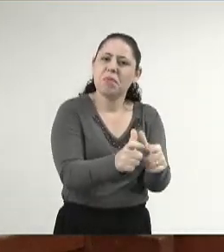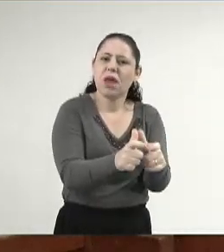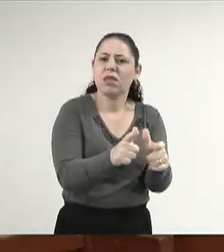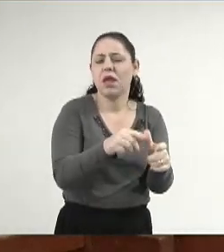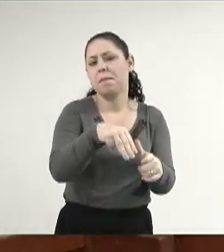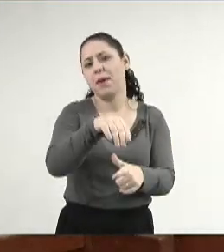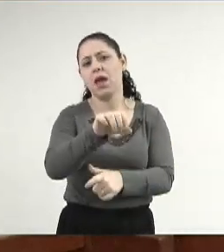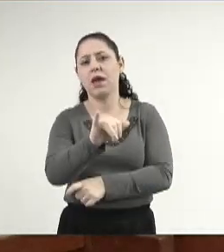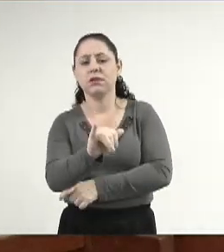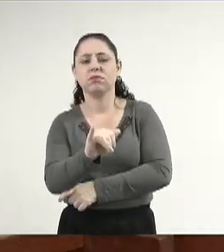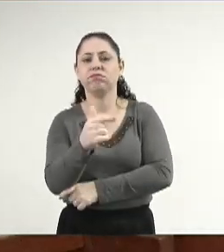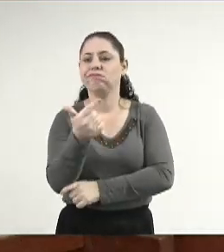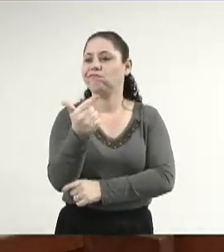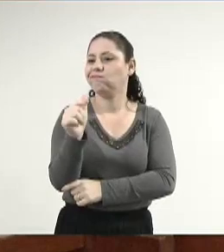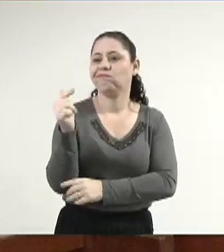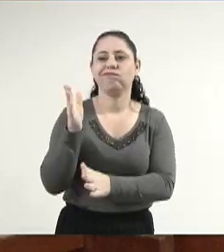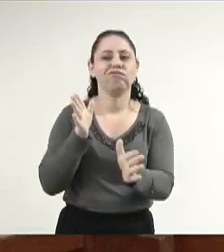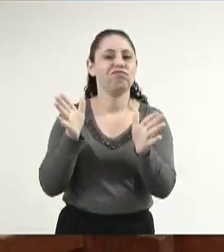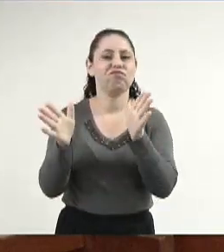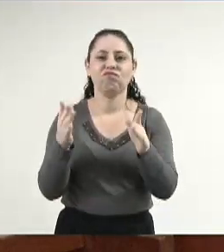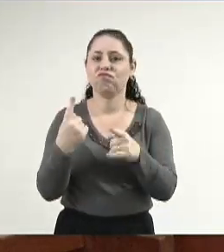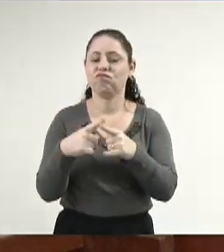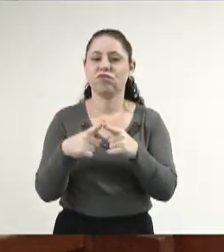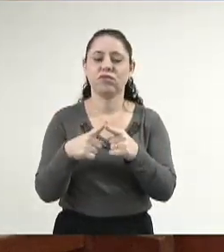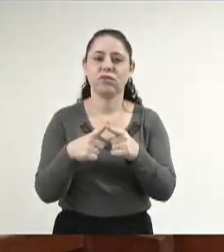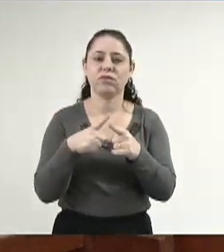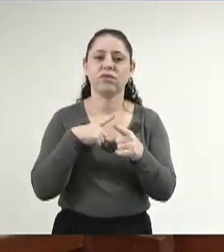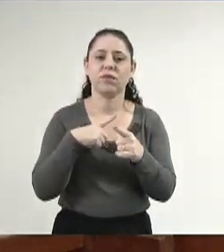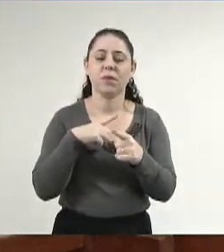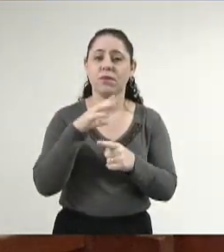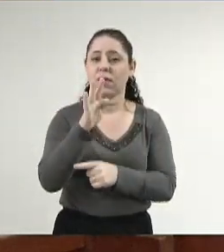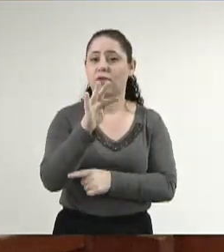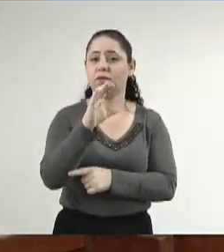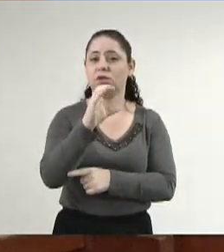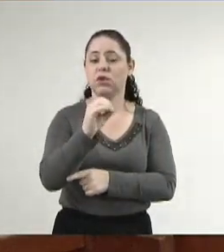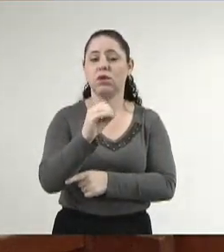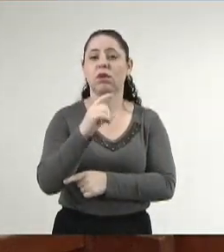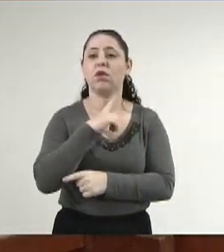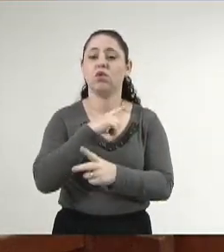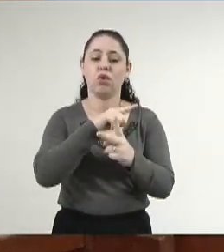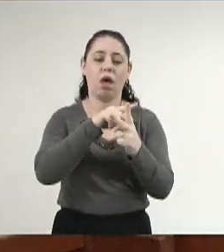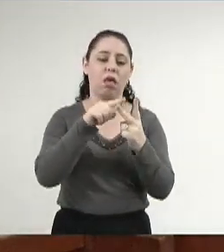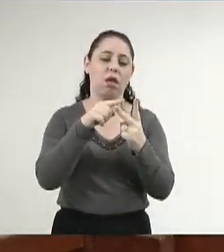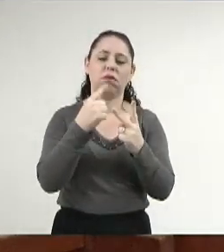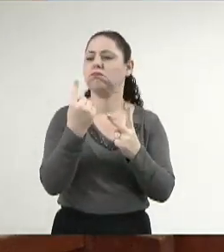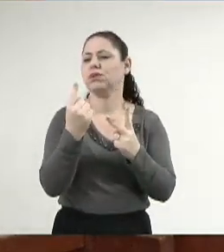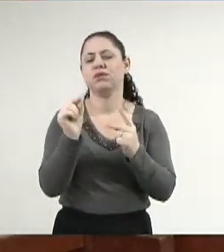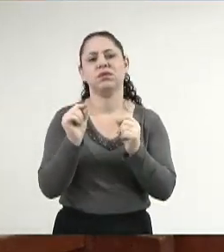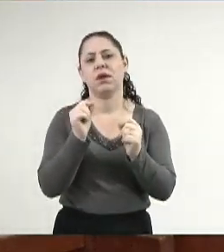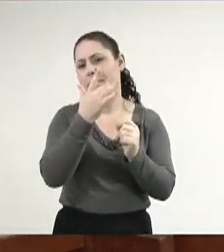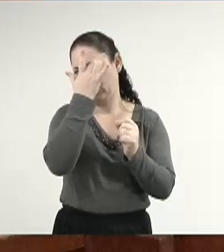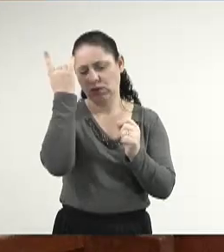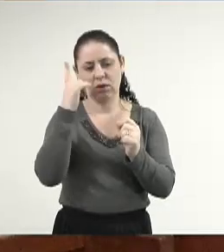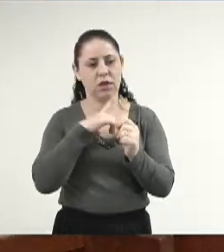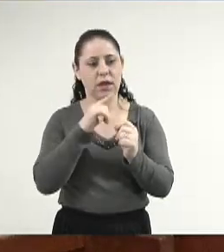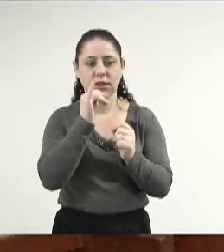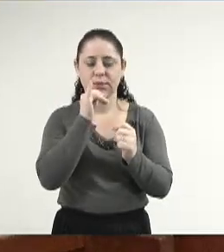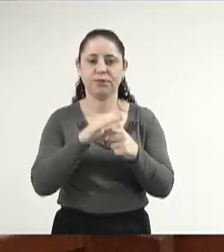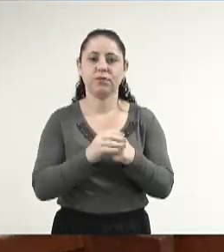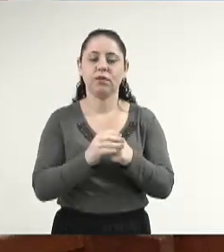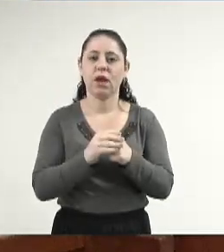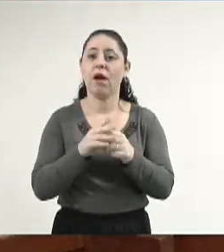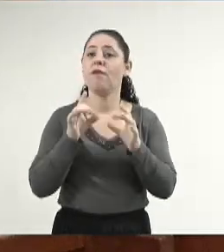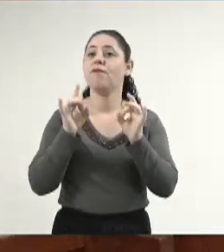tem uma MEI, que não tinha como dar acesso, porque para você ter acesso ao FCO você tem que ter dois por um. Então, imagina a pessoa que está no